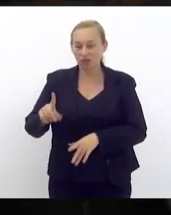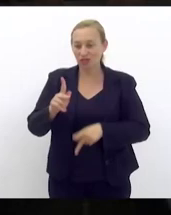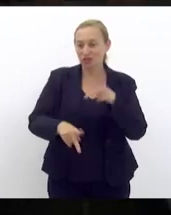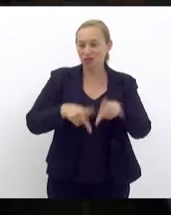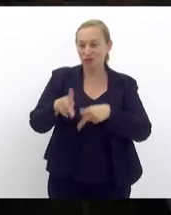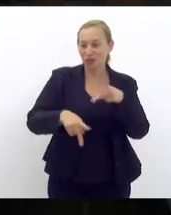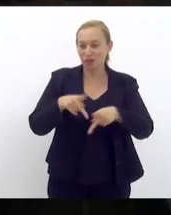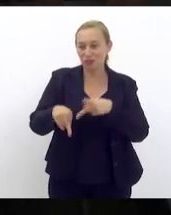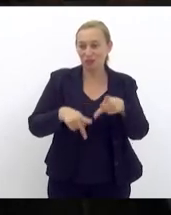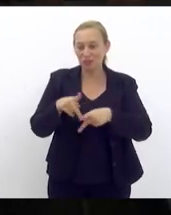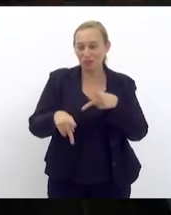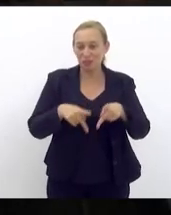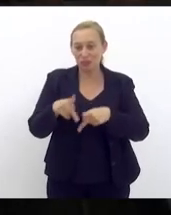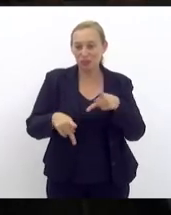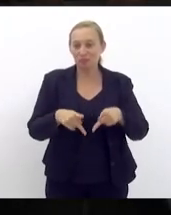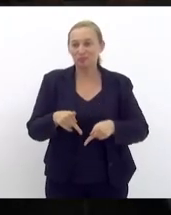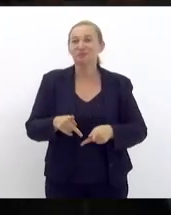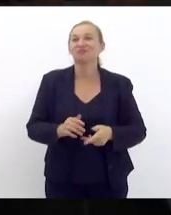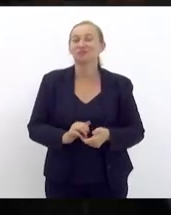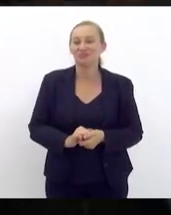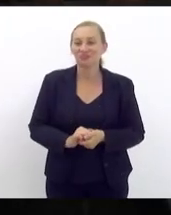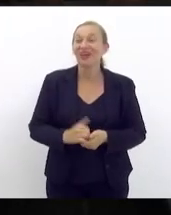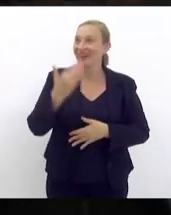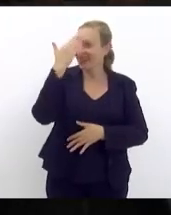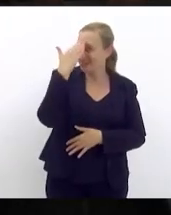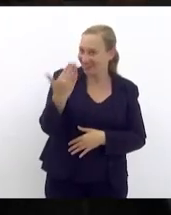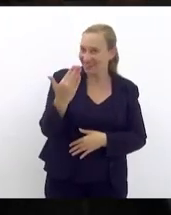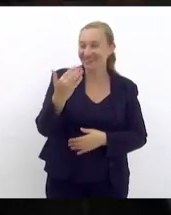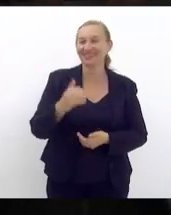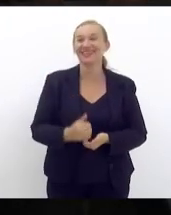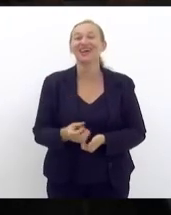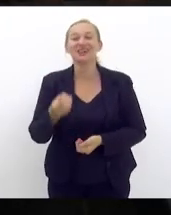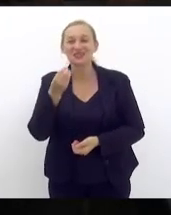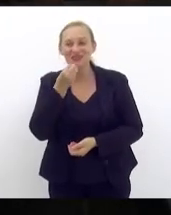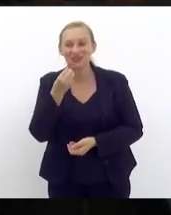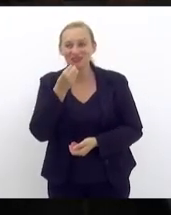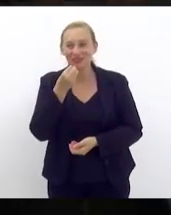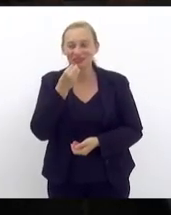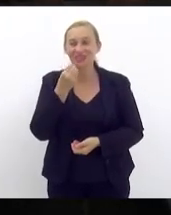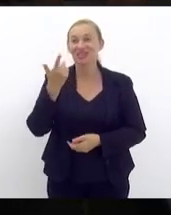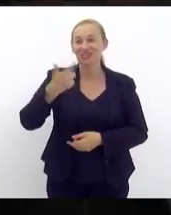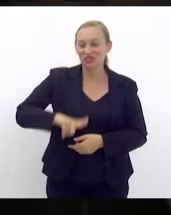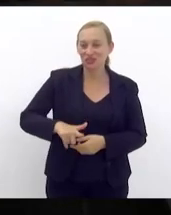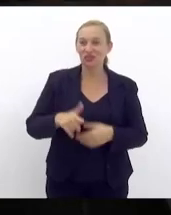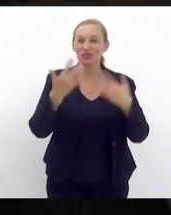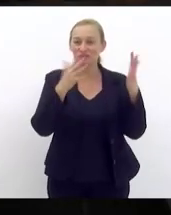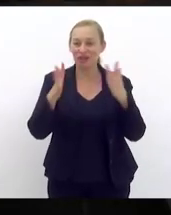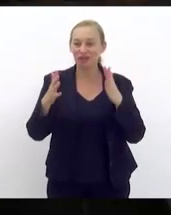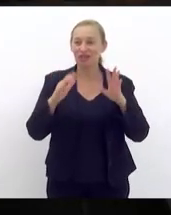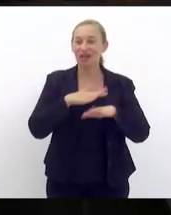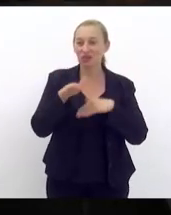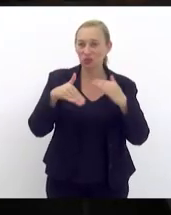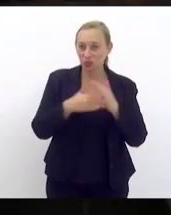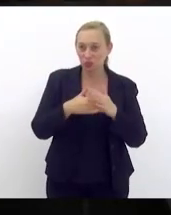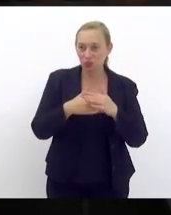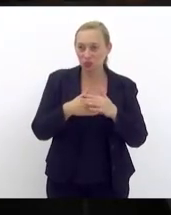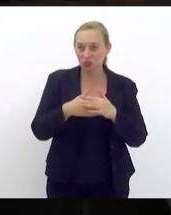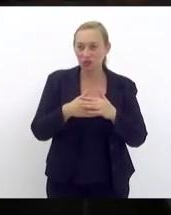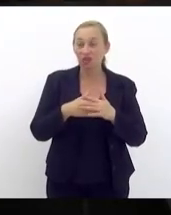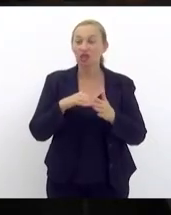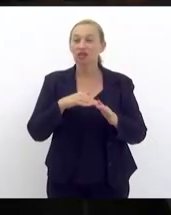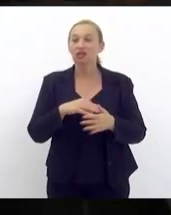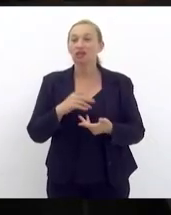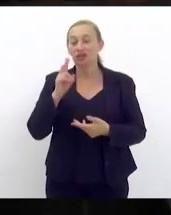e no mais quero agradecer a oportunidade e mais uma vez cumprimentar a todos que estão nos